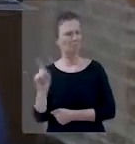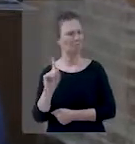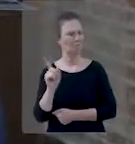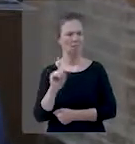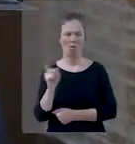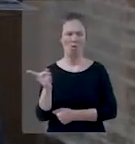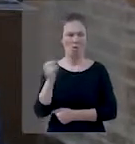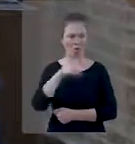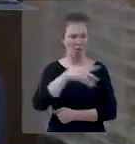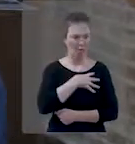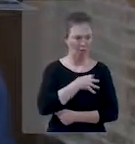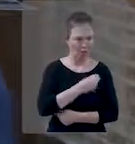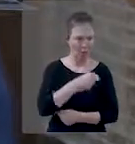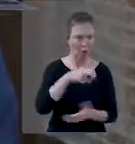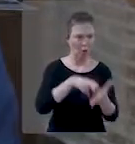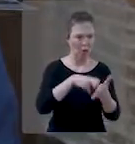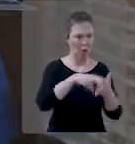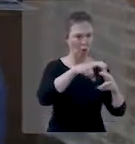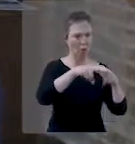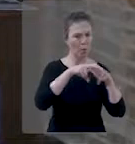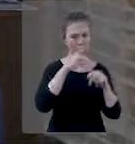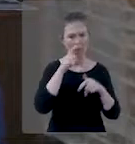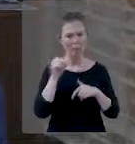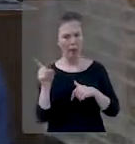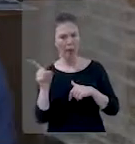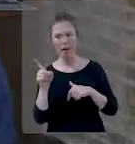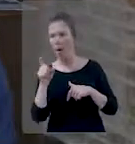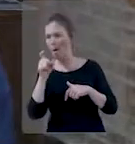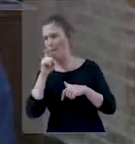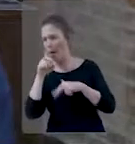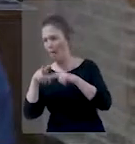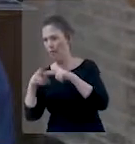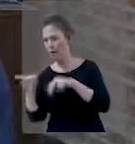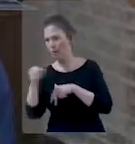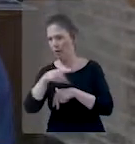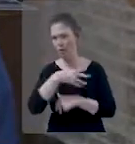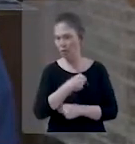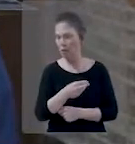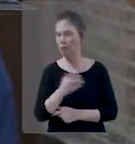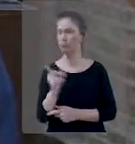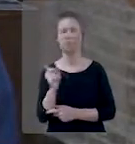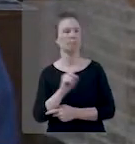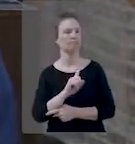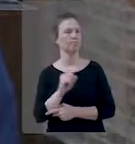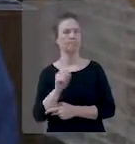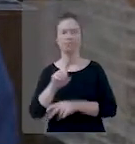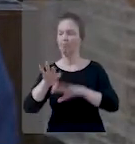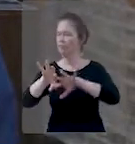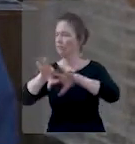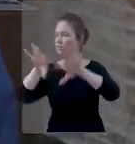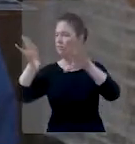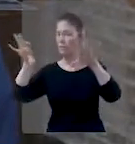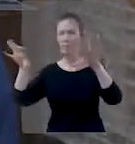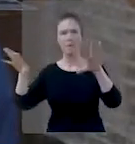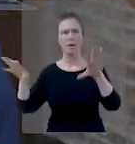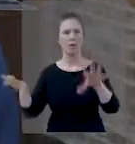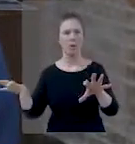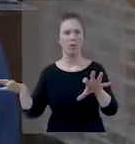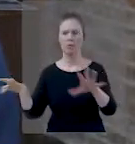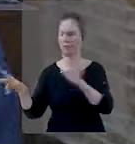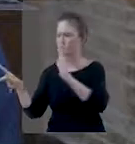filho não será punido por causa dos pecados do pai, nem o pai por causa do filho. Então, não há uma